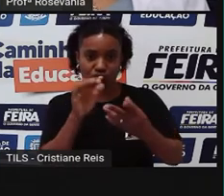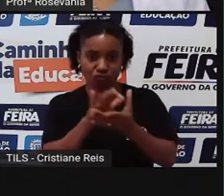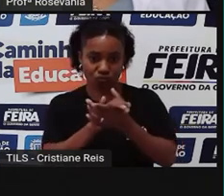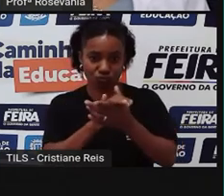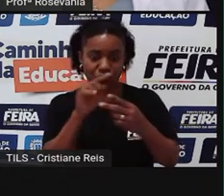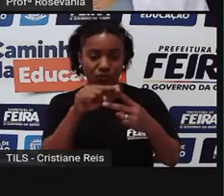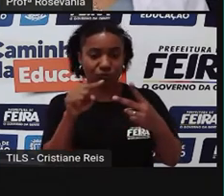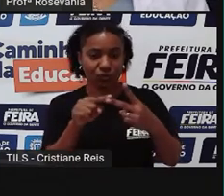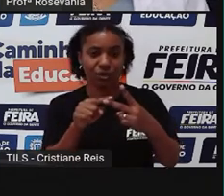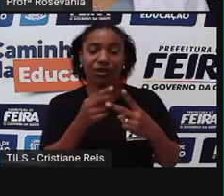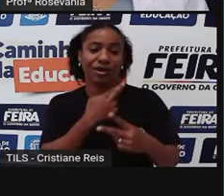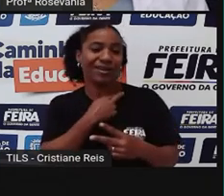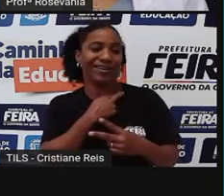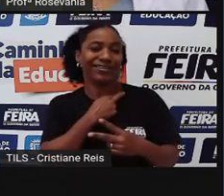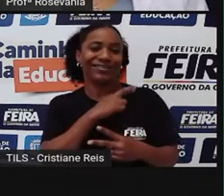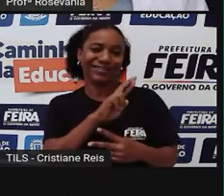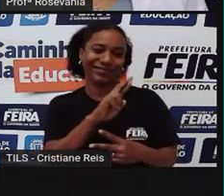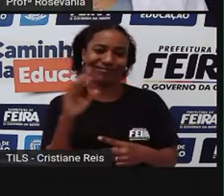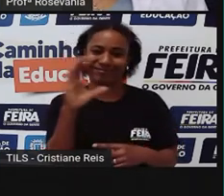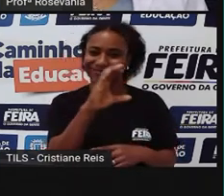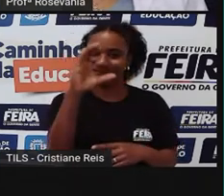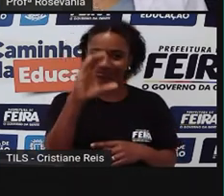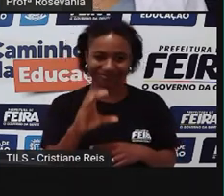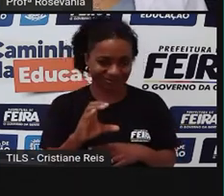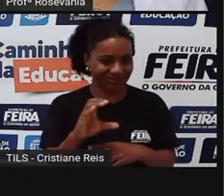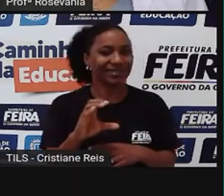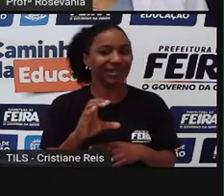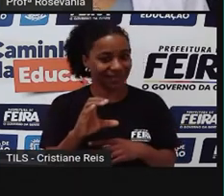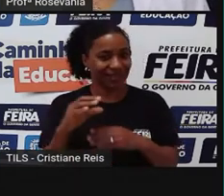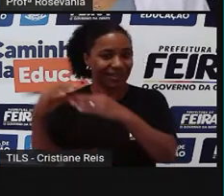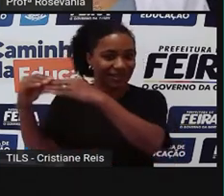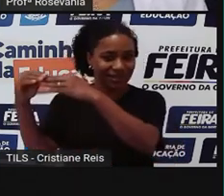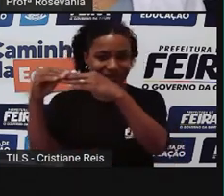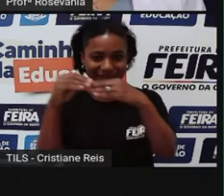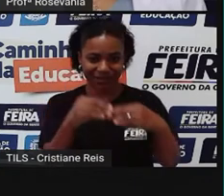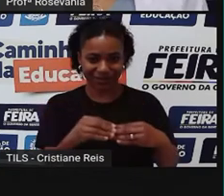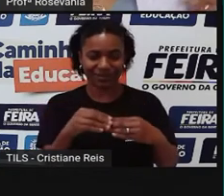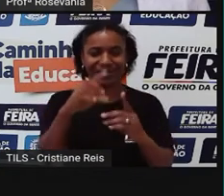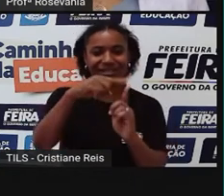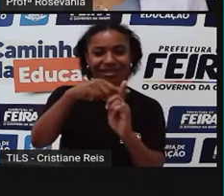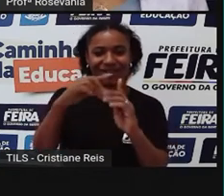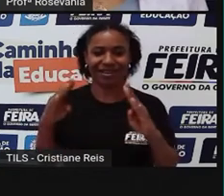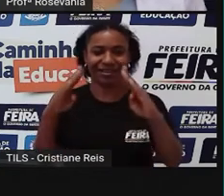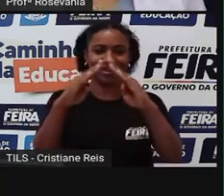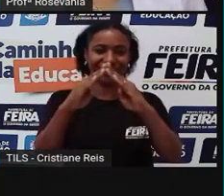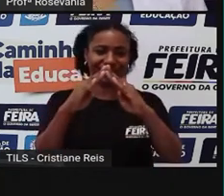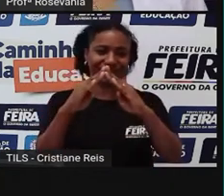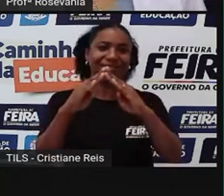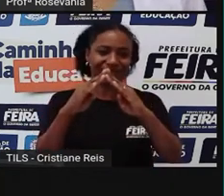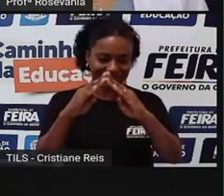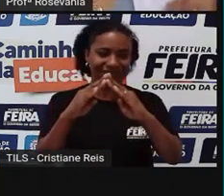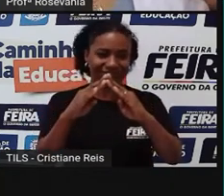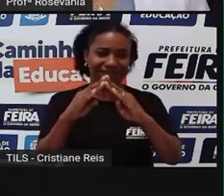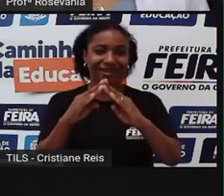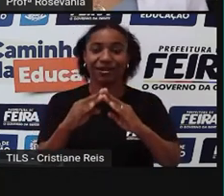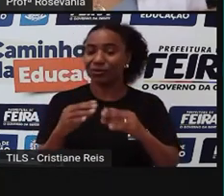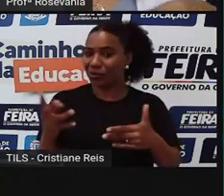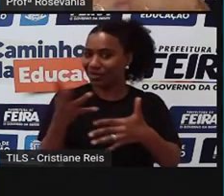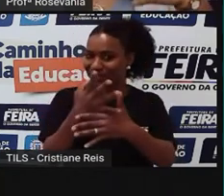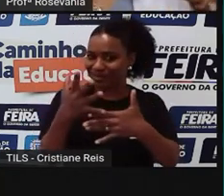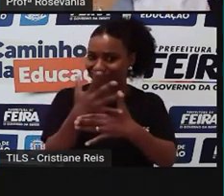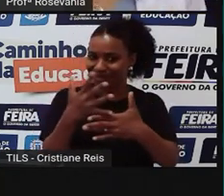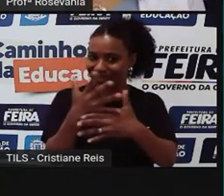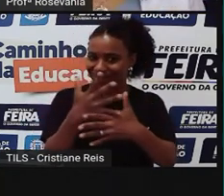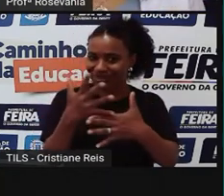eles praticamente trouxeram para cá a sede de Feira de Santana e daí depois construiu a Câmara Municipal e